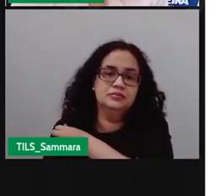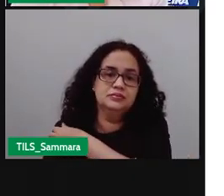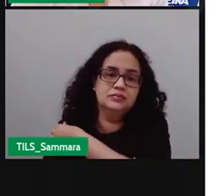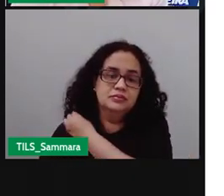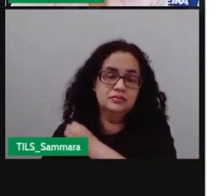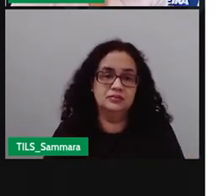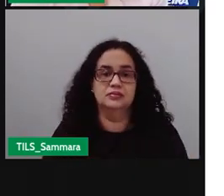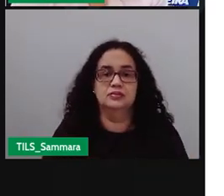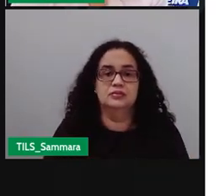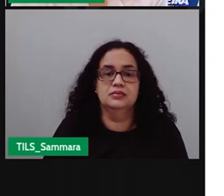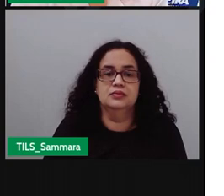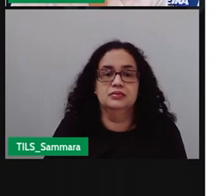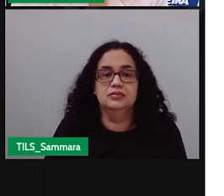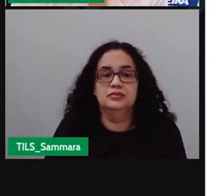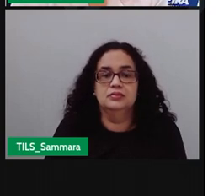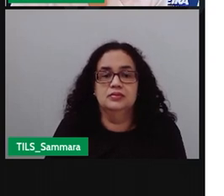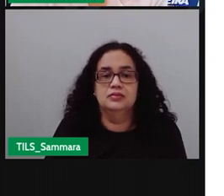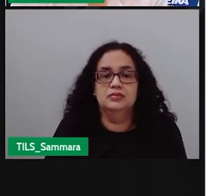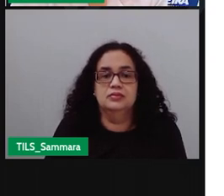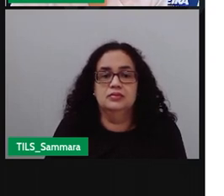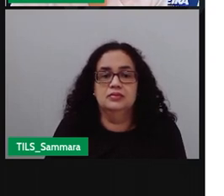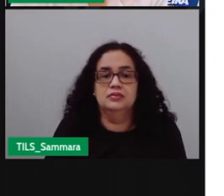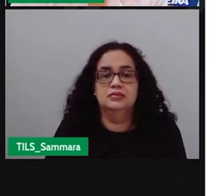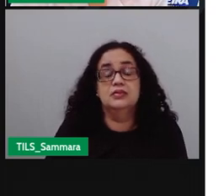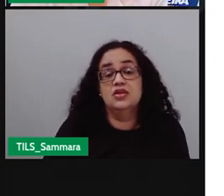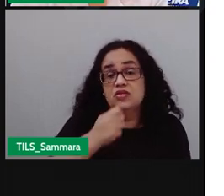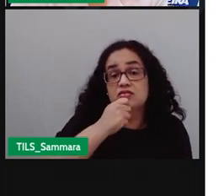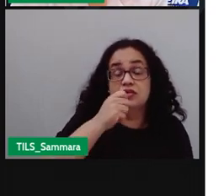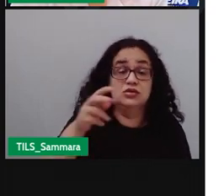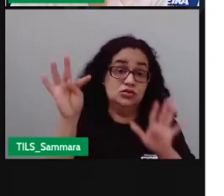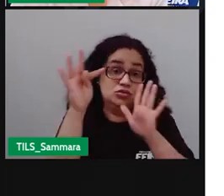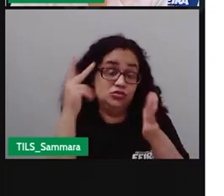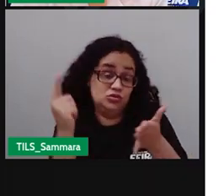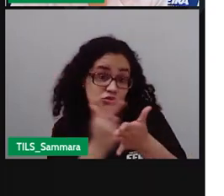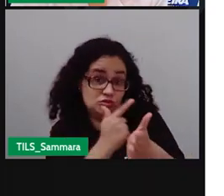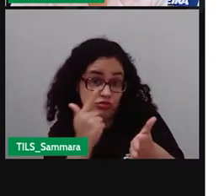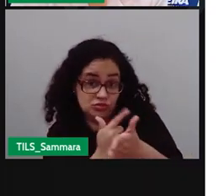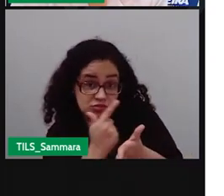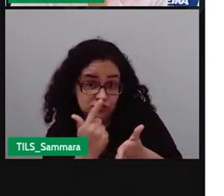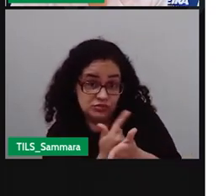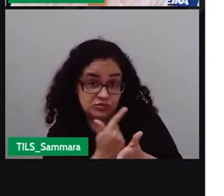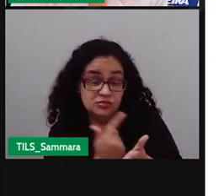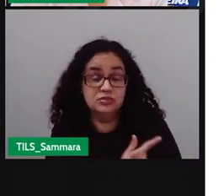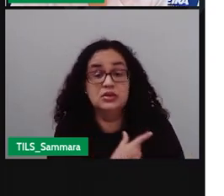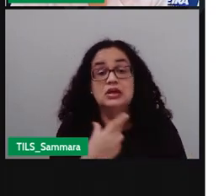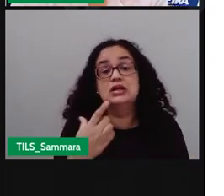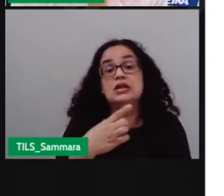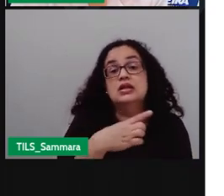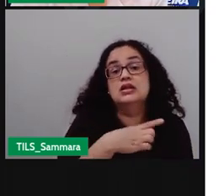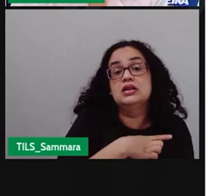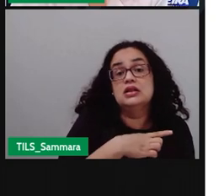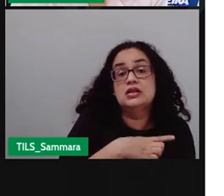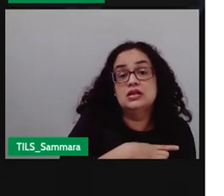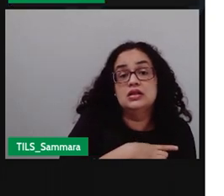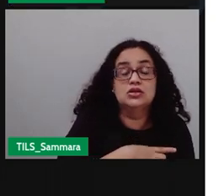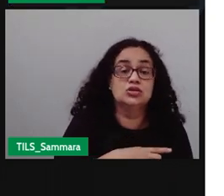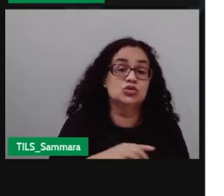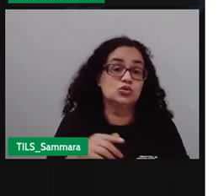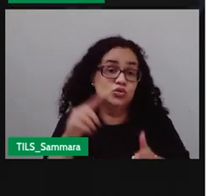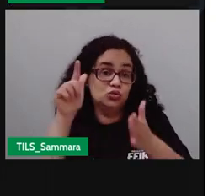Olá, pessoal, neste vídeo vamos falar sobre o gênero textual entrevista, que faz parte do grupo de textos